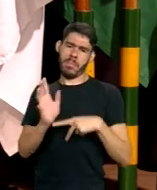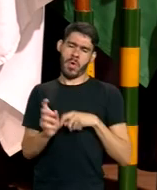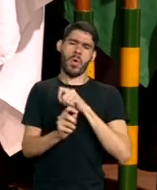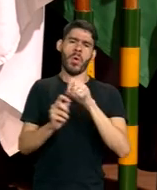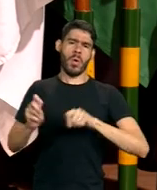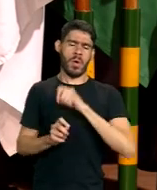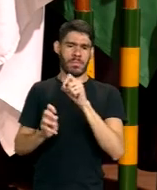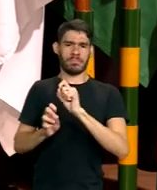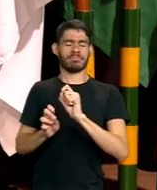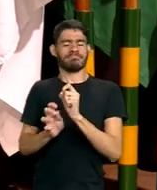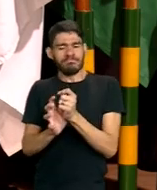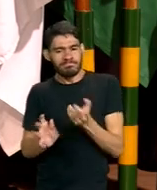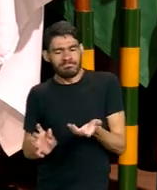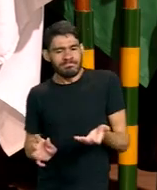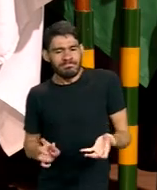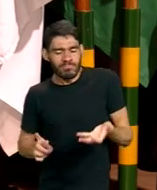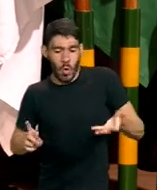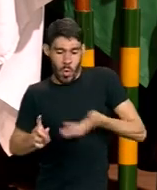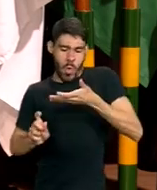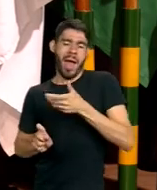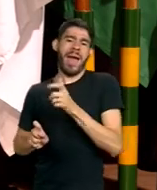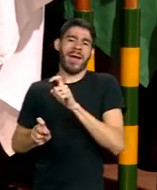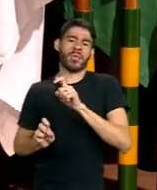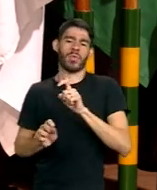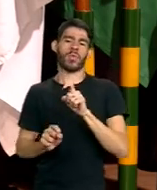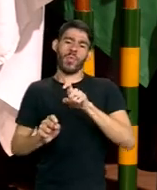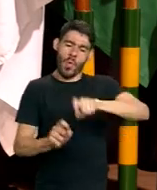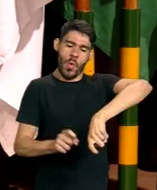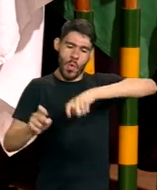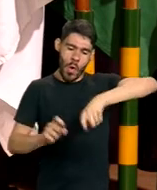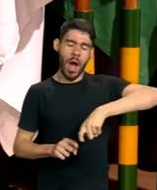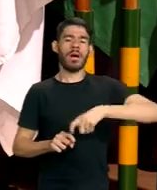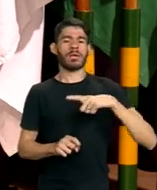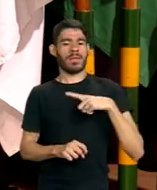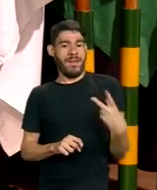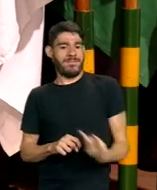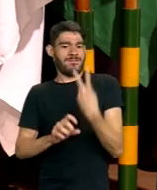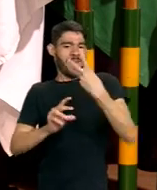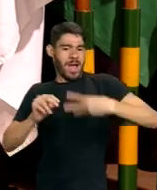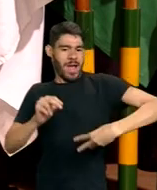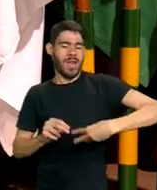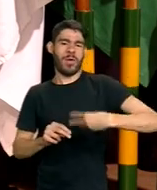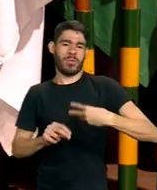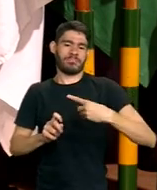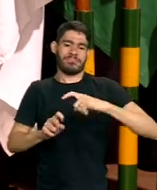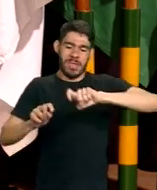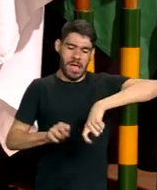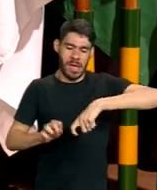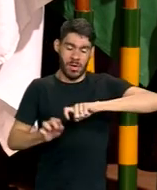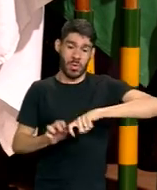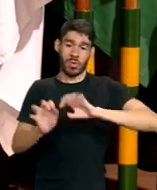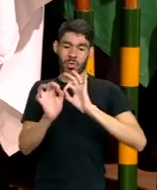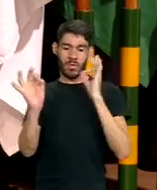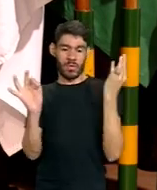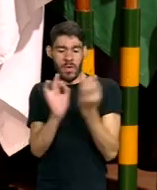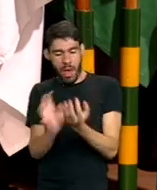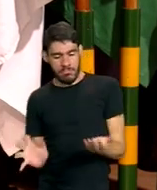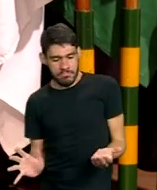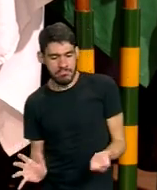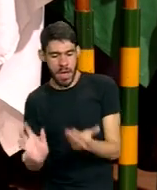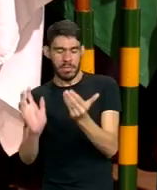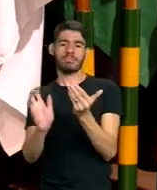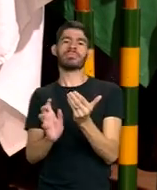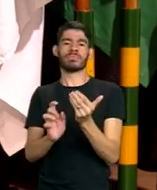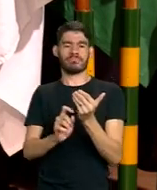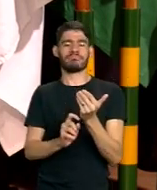estímulo à agroindústria, para agregar valor na agricultura familiar e estimular a formação